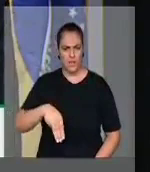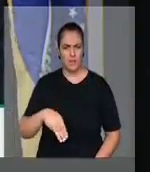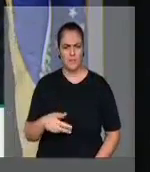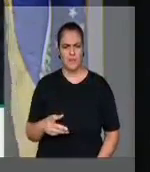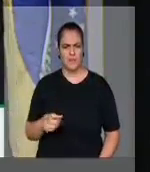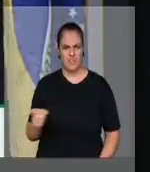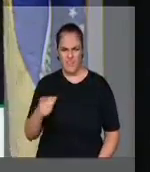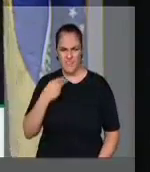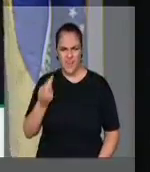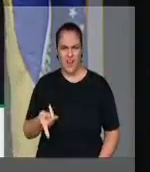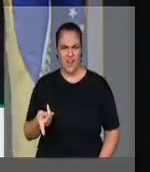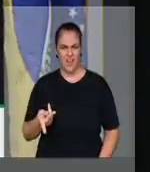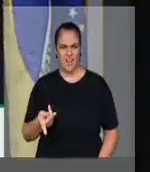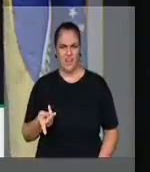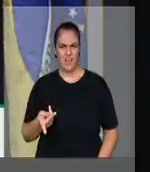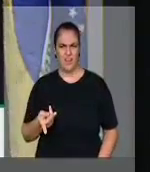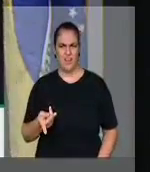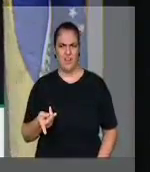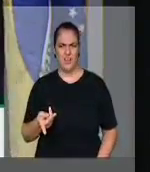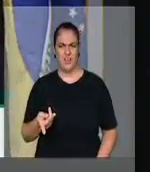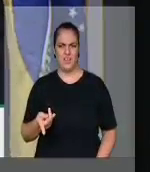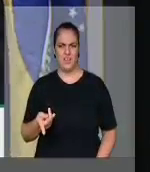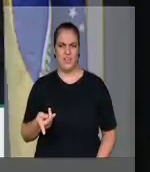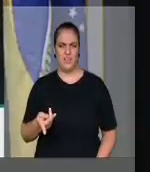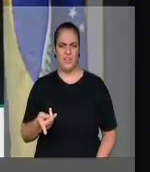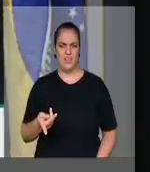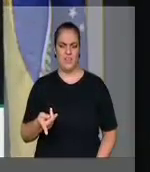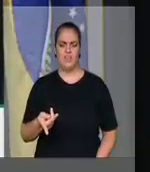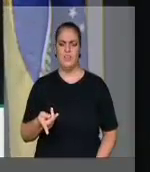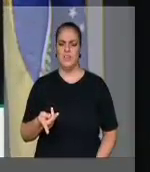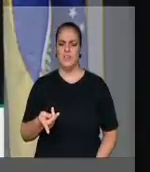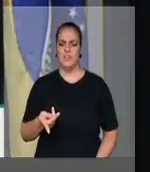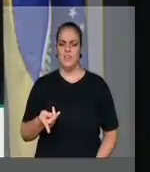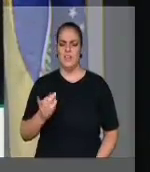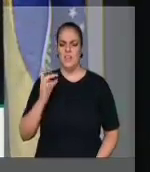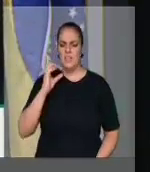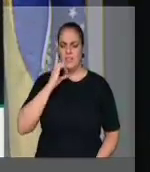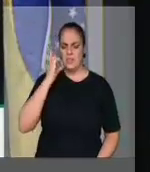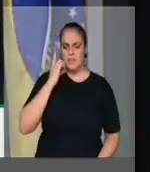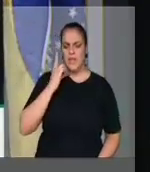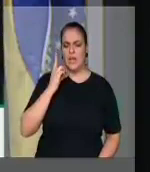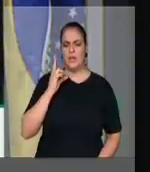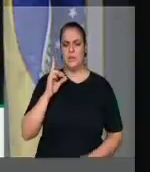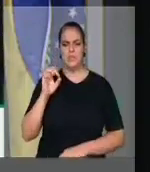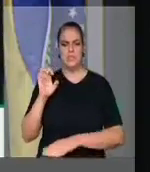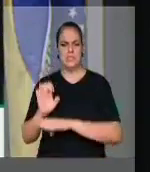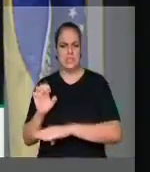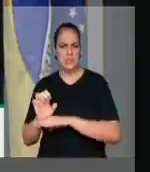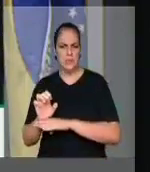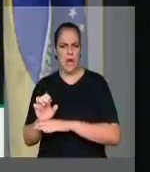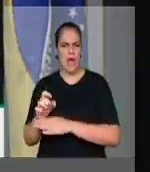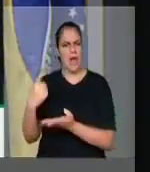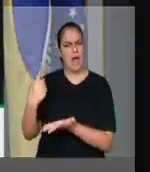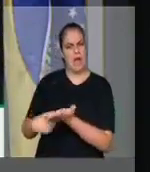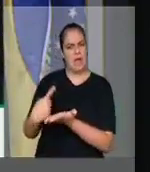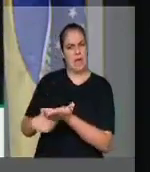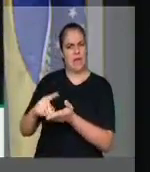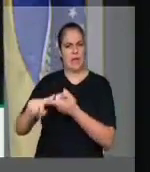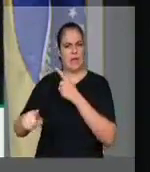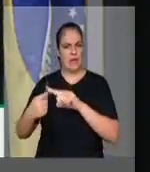foi construído através de deputados estaduais e o crime organizado,